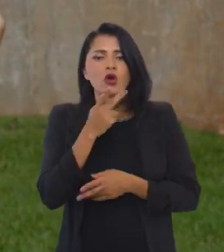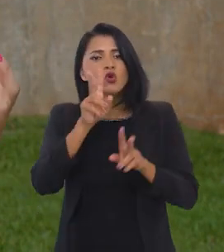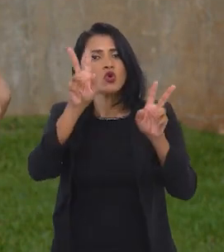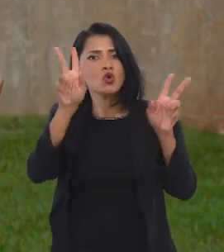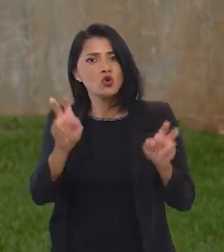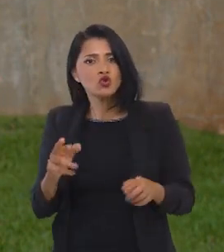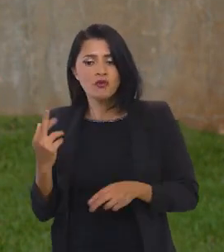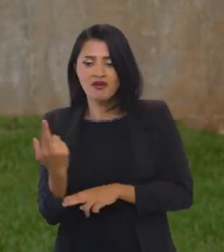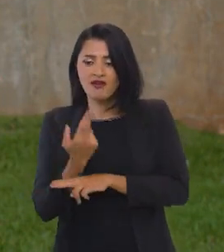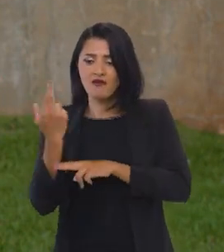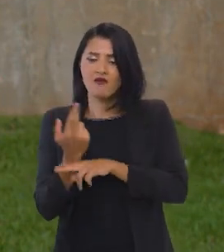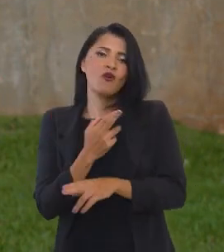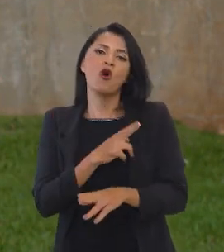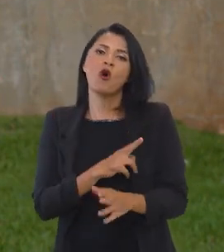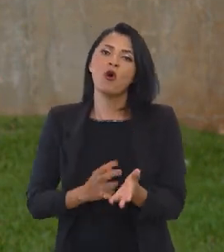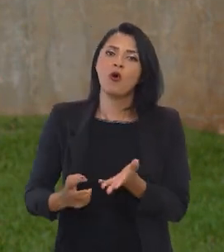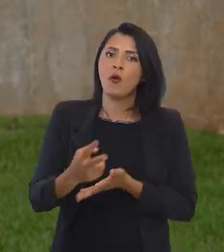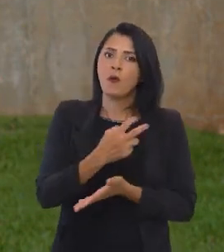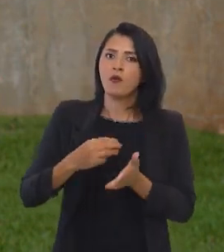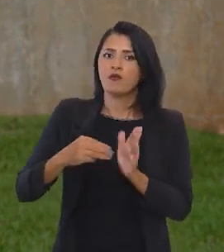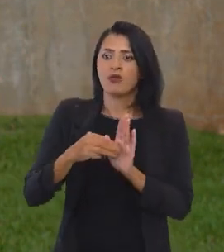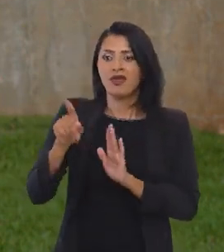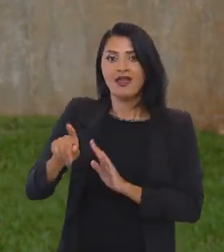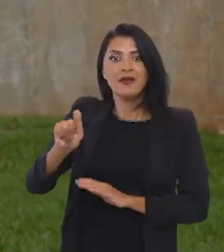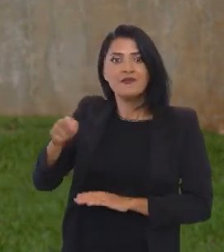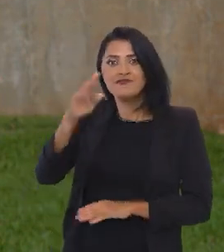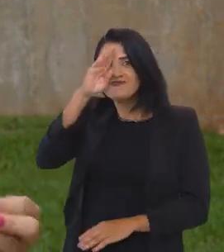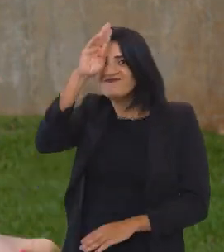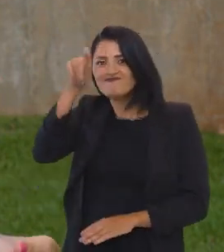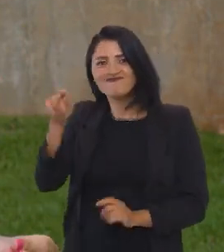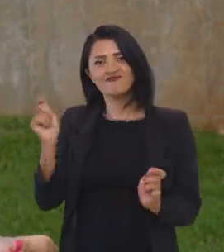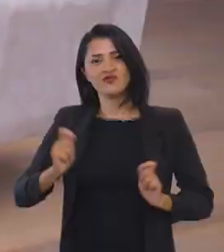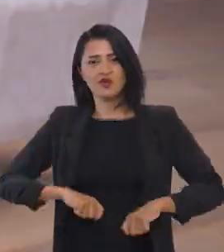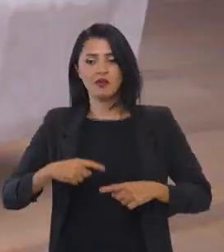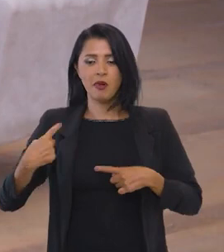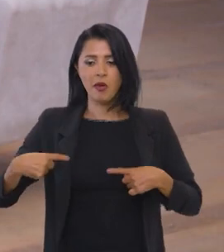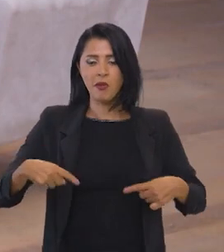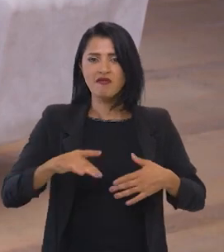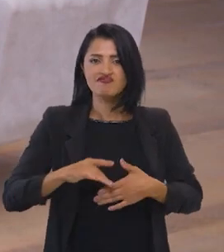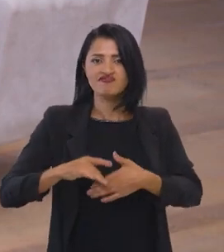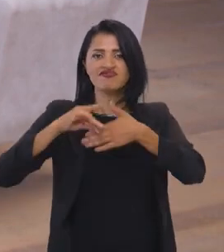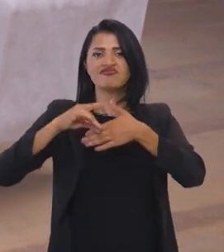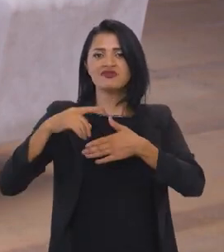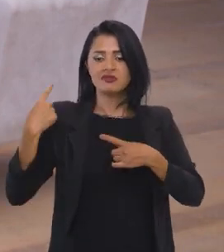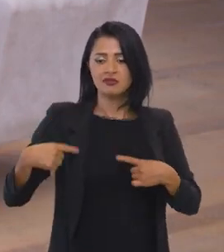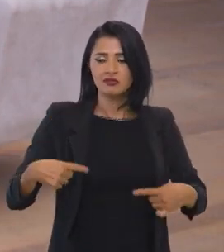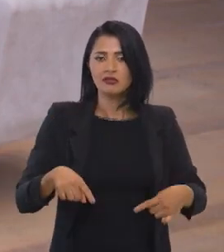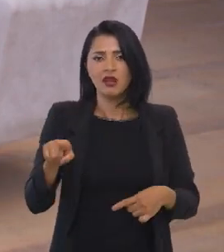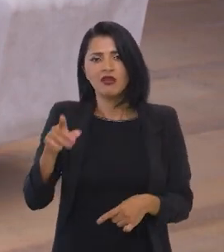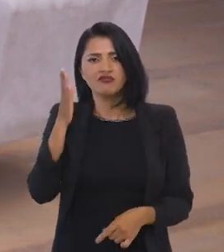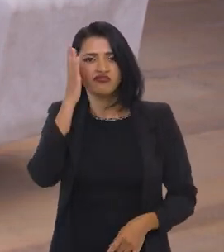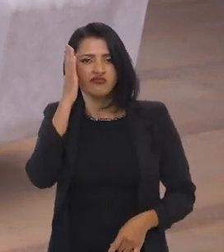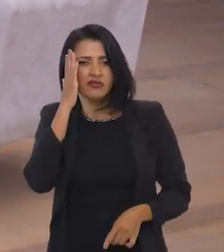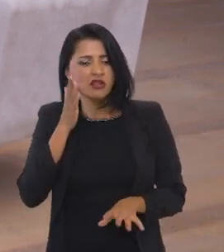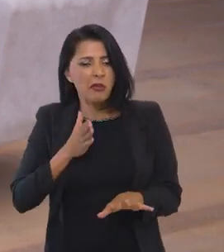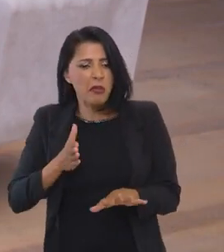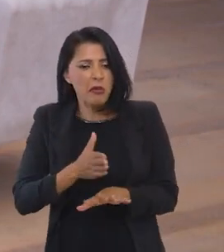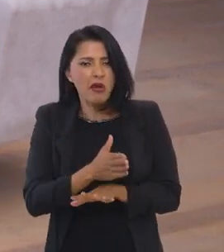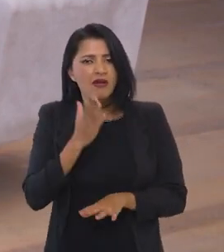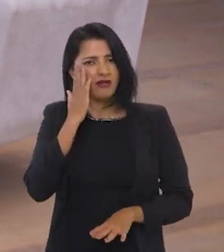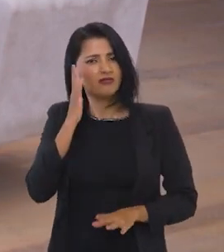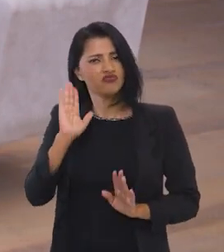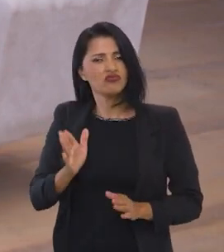falaram sobre reforma tributária. Então, é a pessoa ideal para conduzir esse debate, porque ele entende as diversas